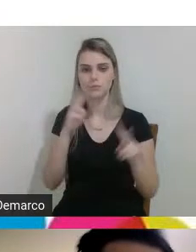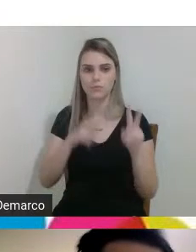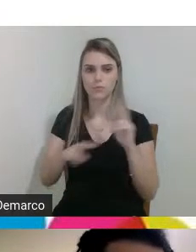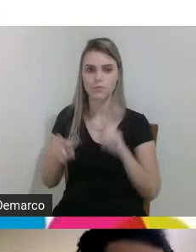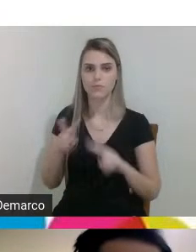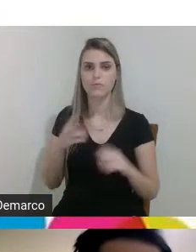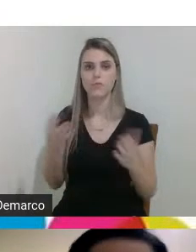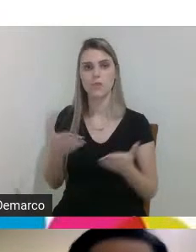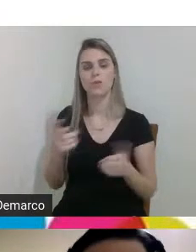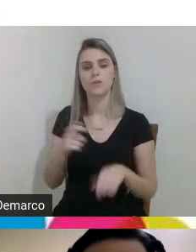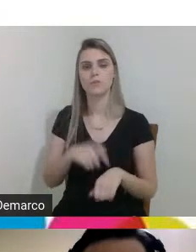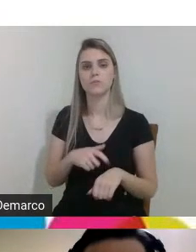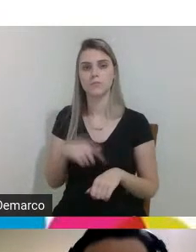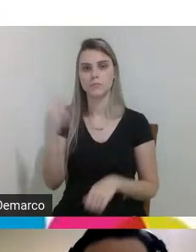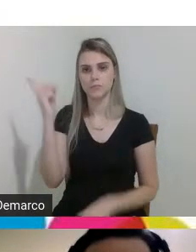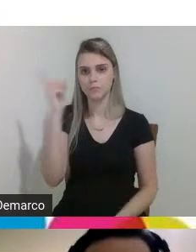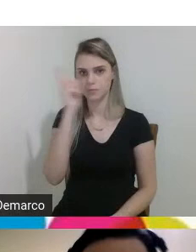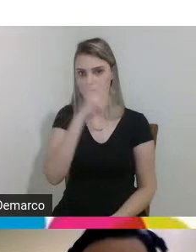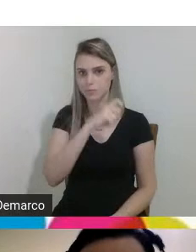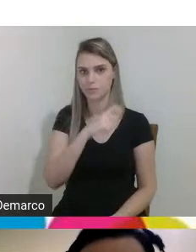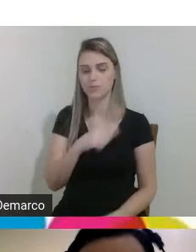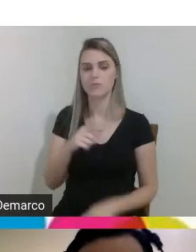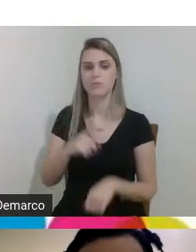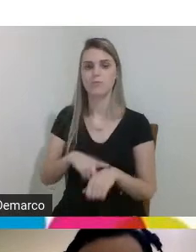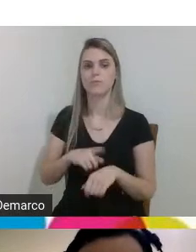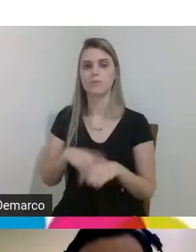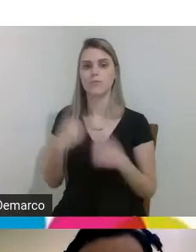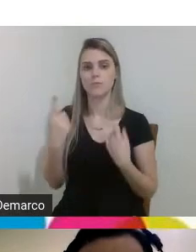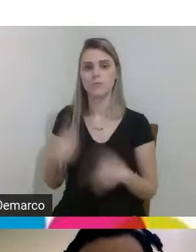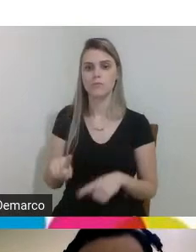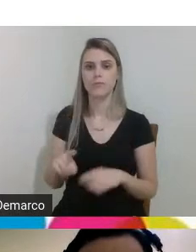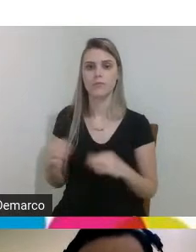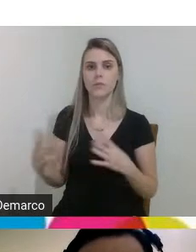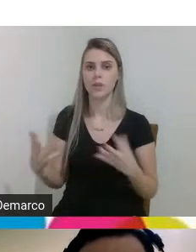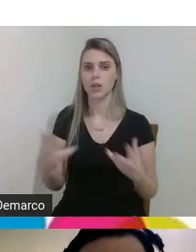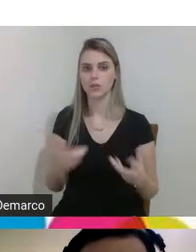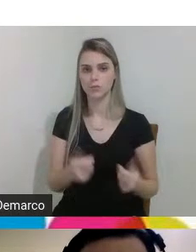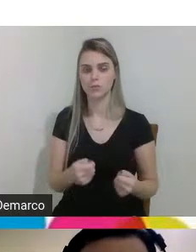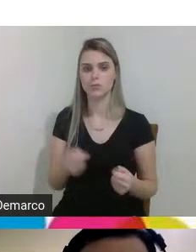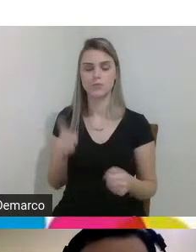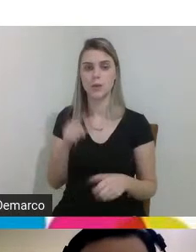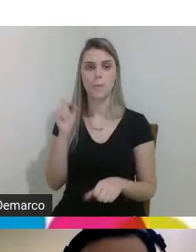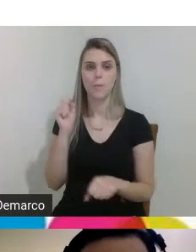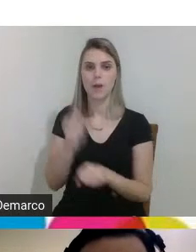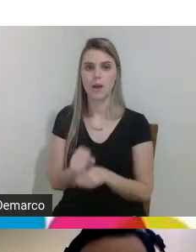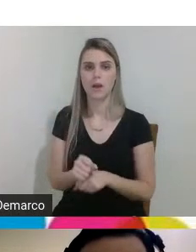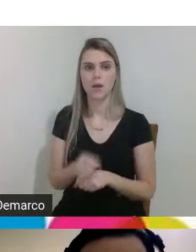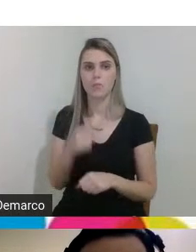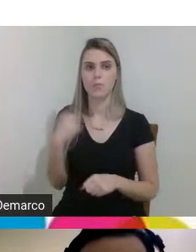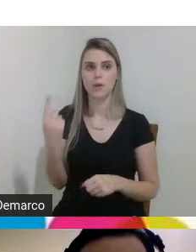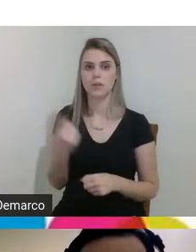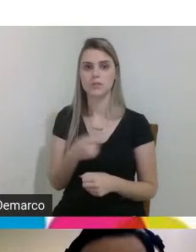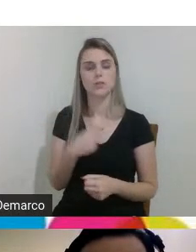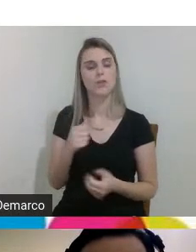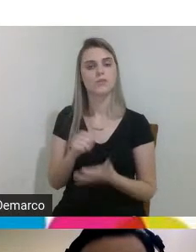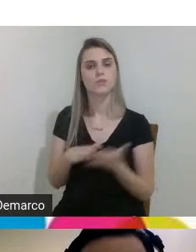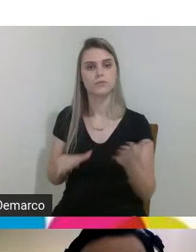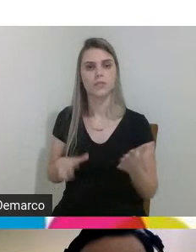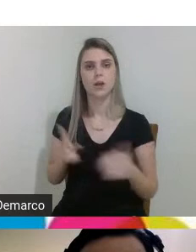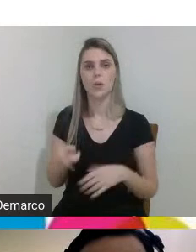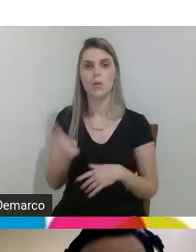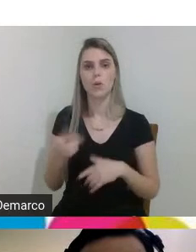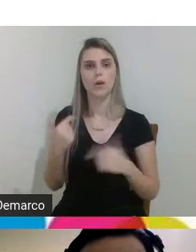nesse momento difícil momento desafiador para todos não paramos nas nossas atividades né continuamos